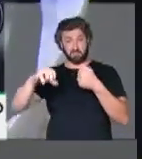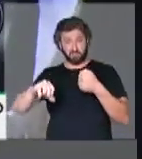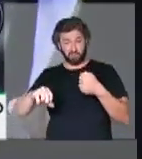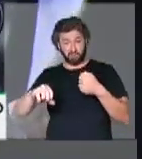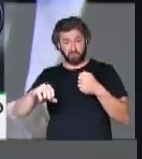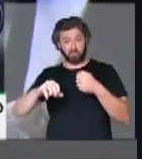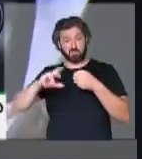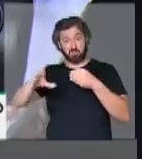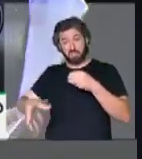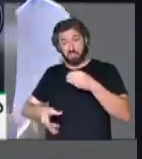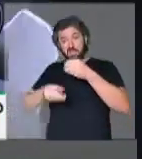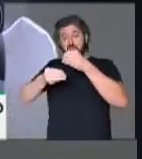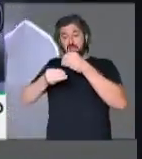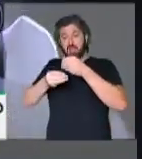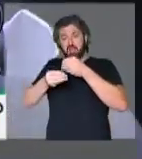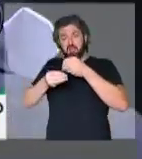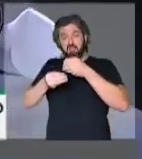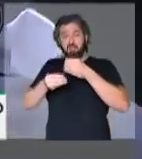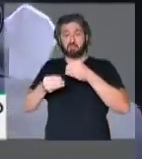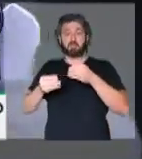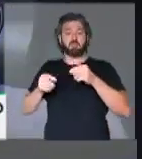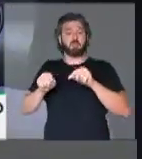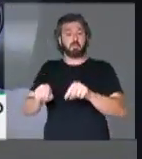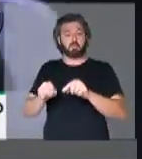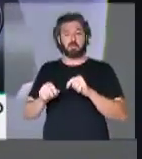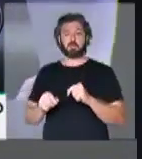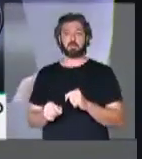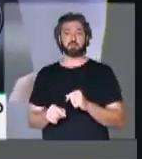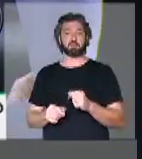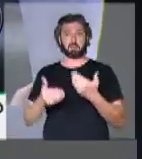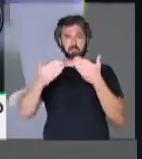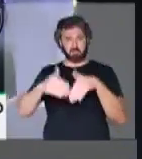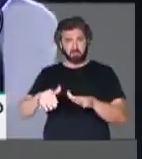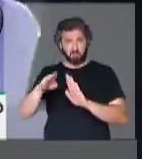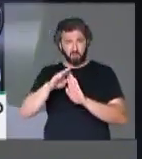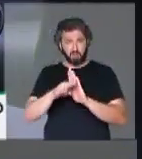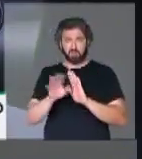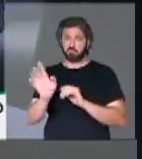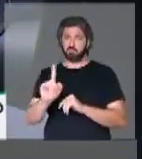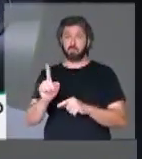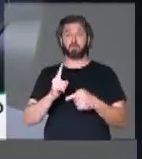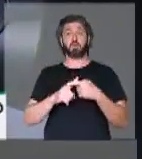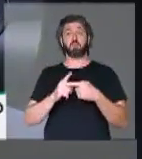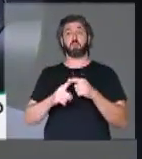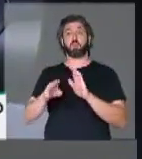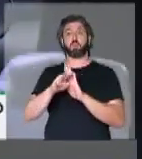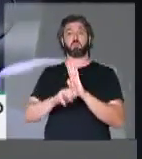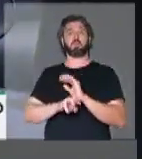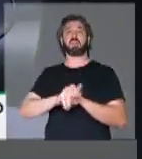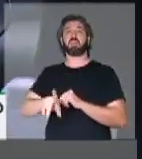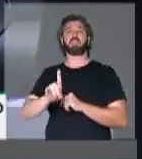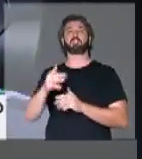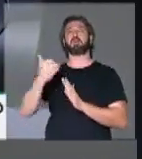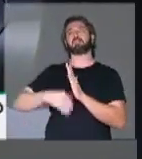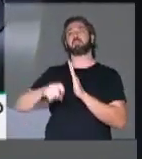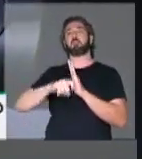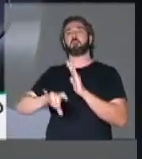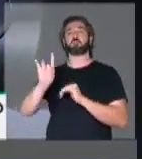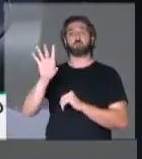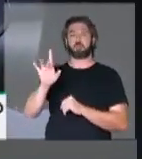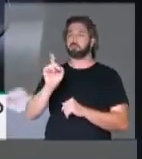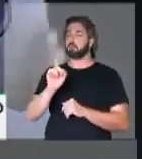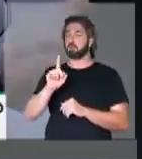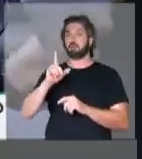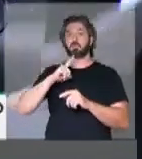são incrementos nesse incentivo. Então, isso não desmantela o programa, até porque o programa não é um programa só de incentivo fiscal.